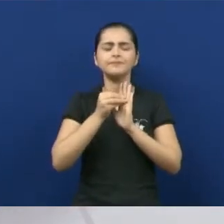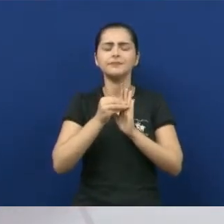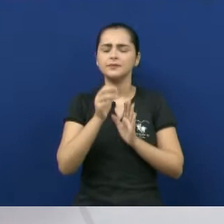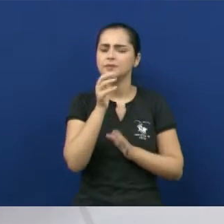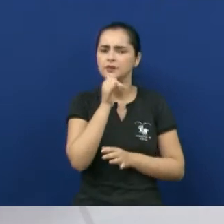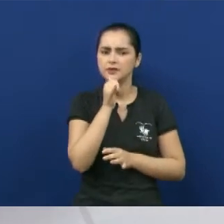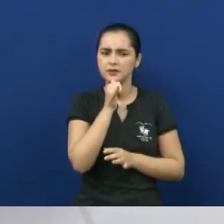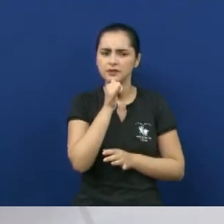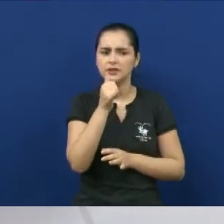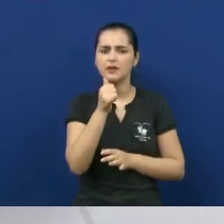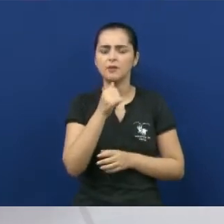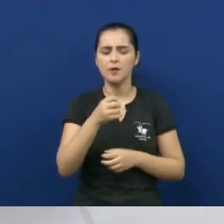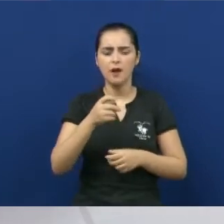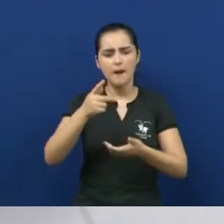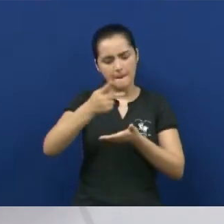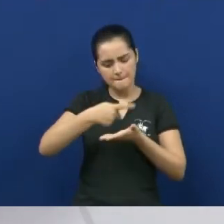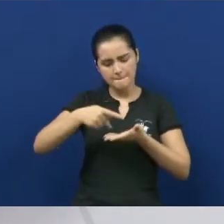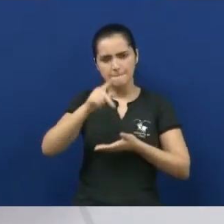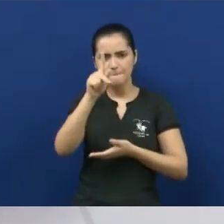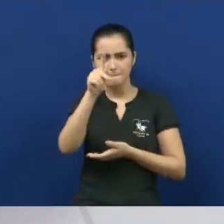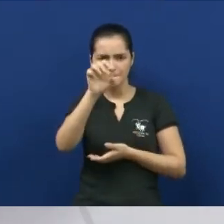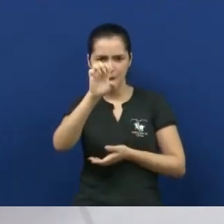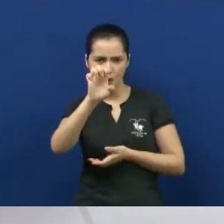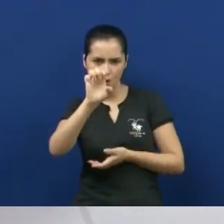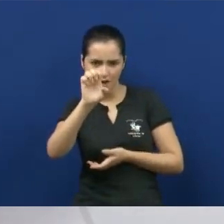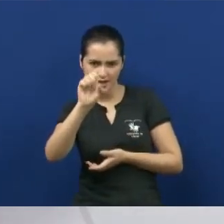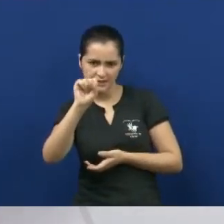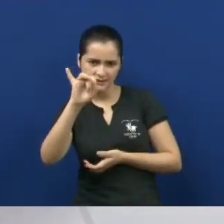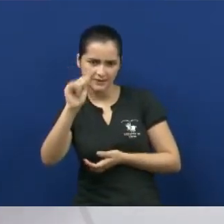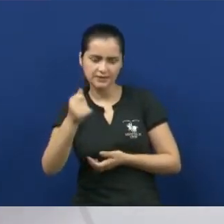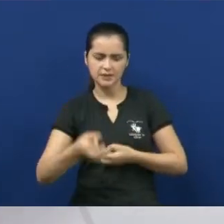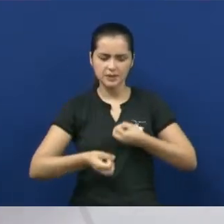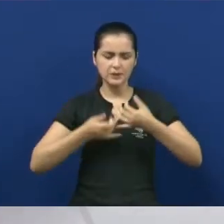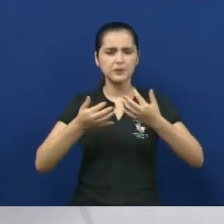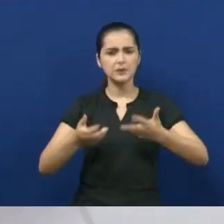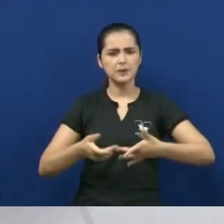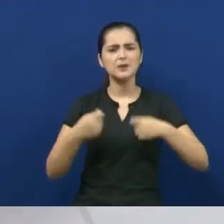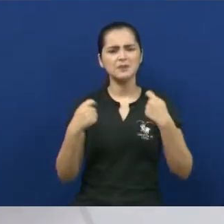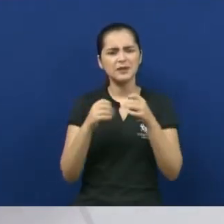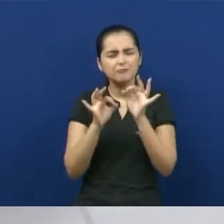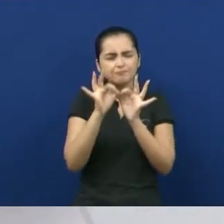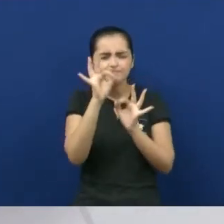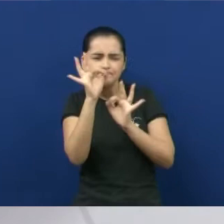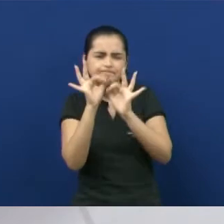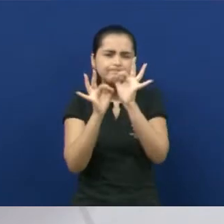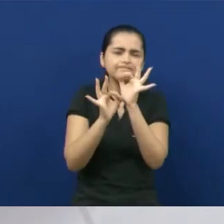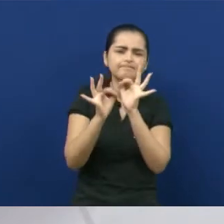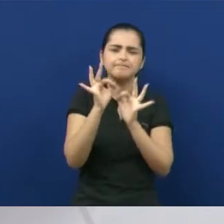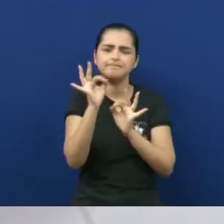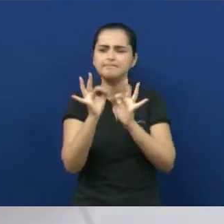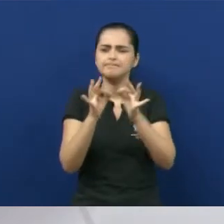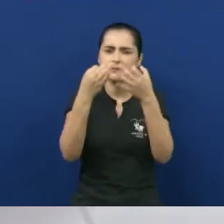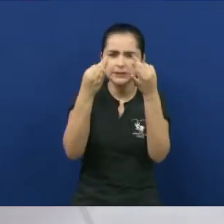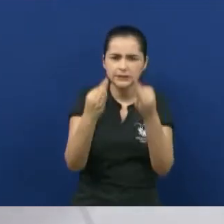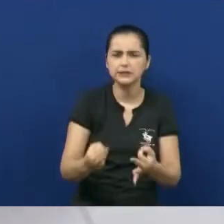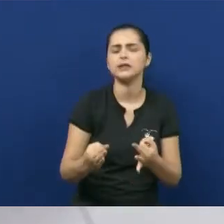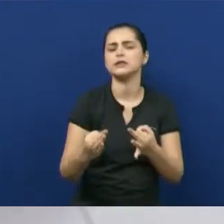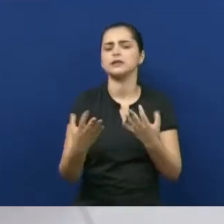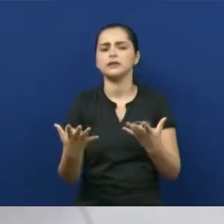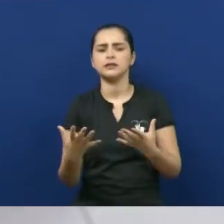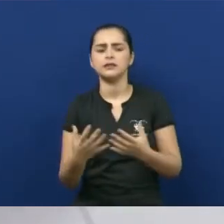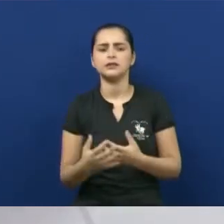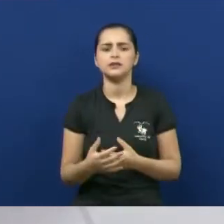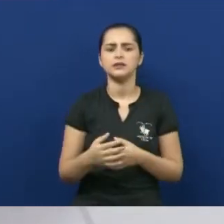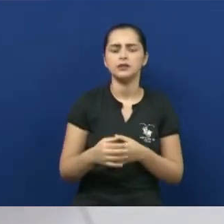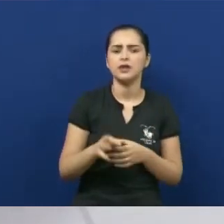por exemplo, a poesia. Ela tinha que ter uma métrica bem marcada, ela tinha que ter aquele tipo